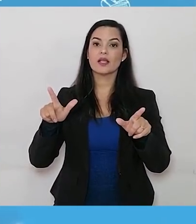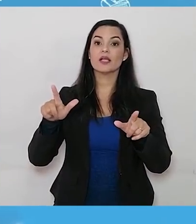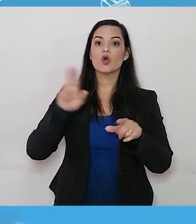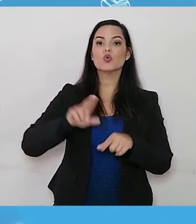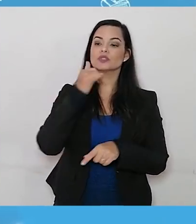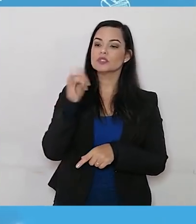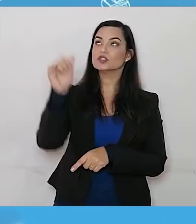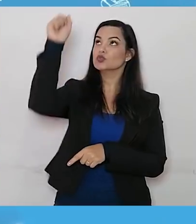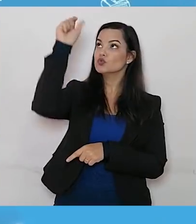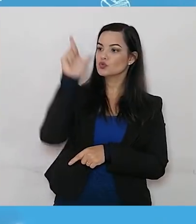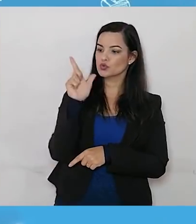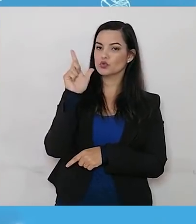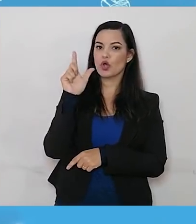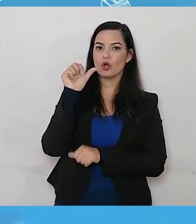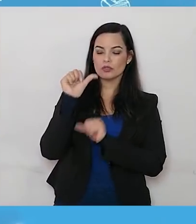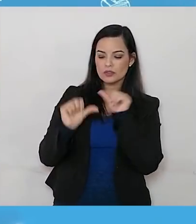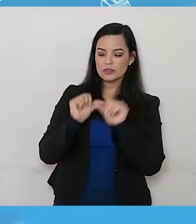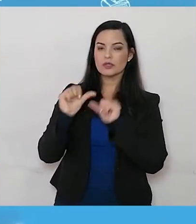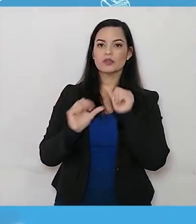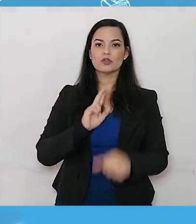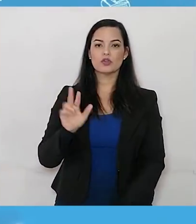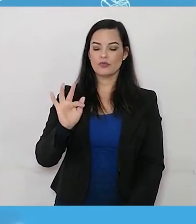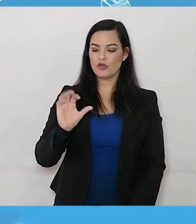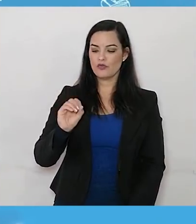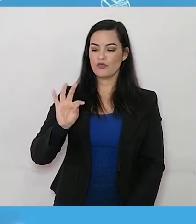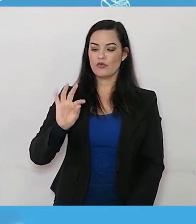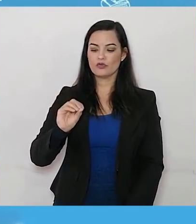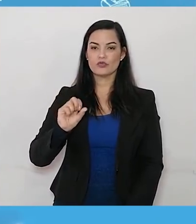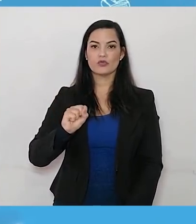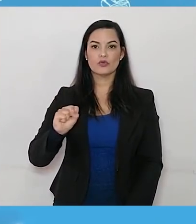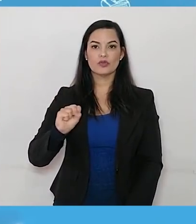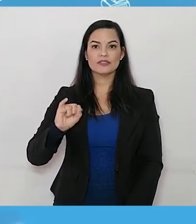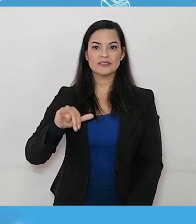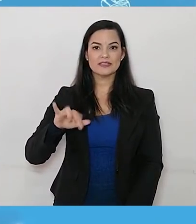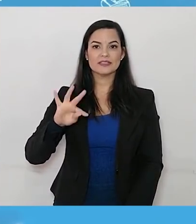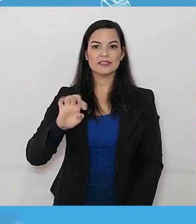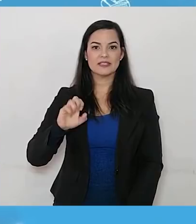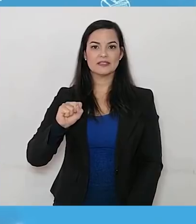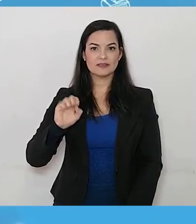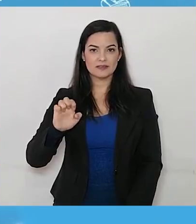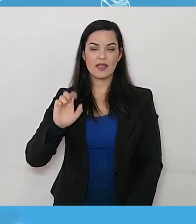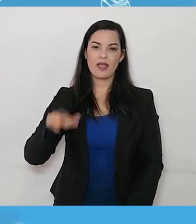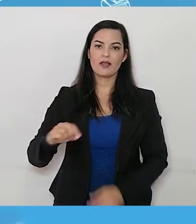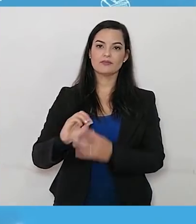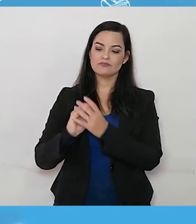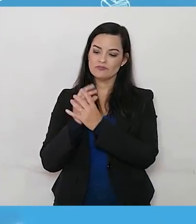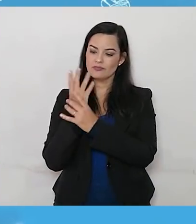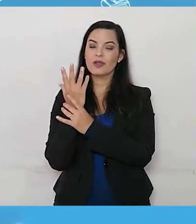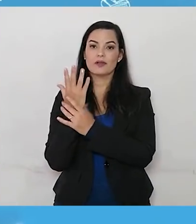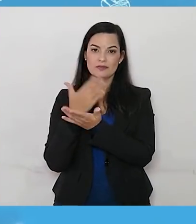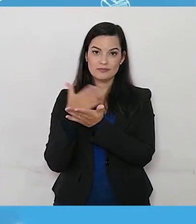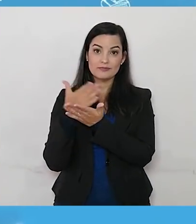fotossíntese, são os vegetais. Então, nós vamos começar com os vegetais.